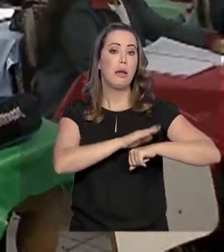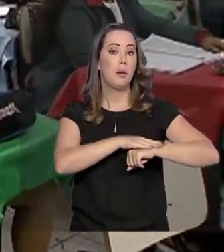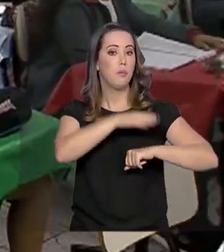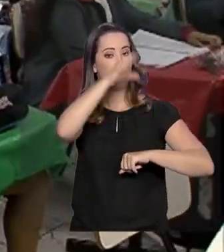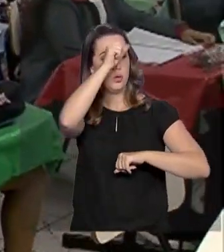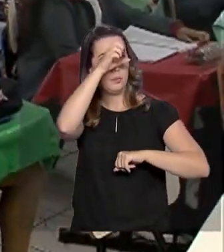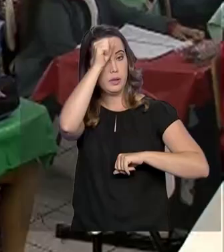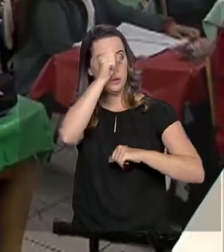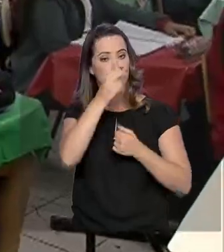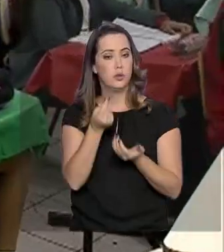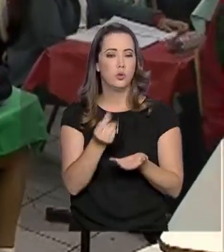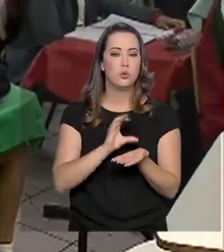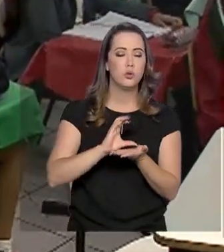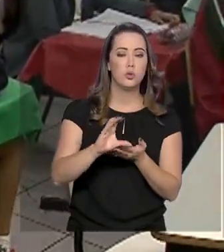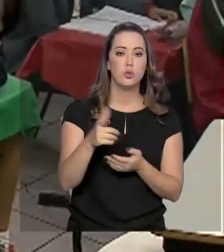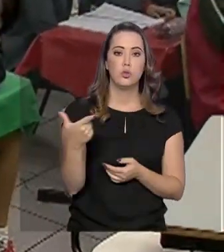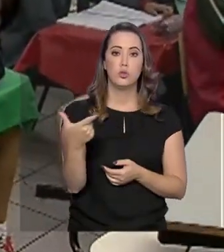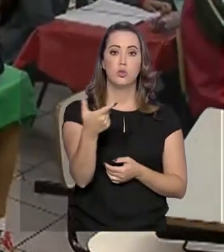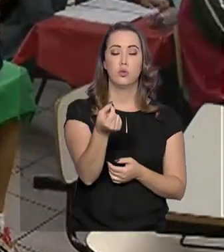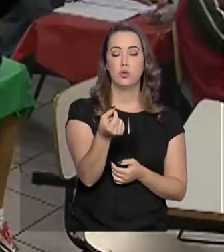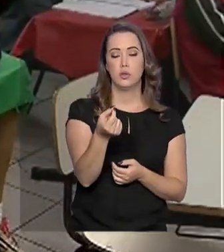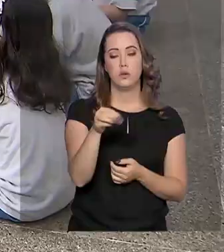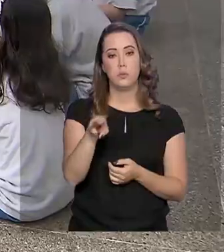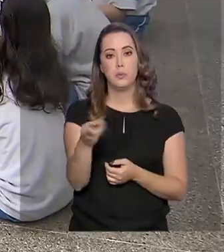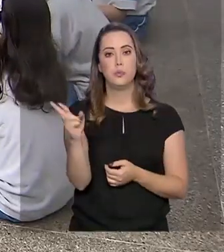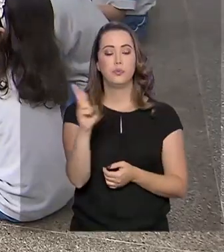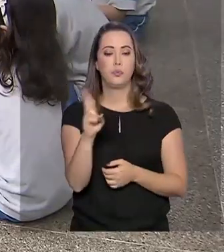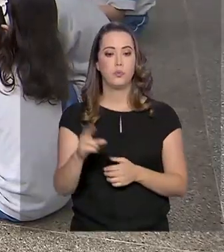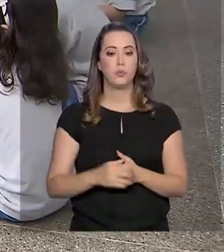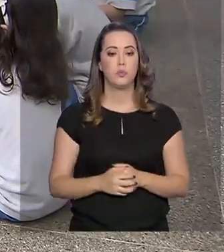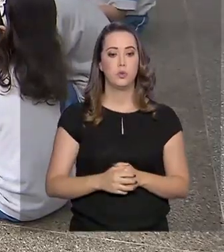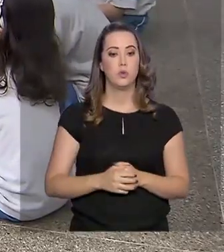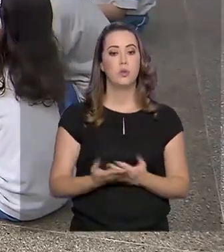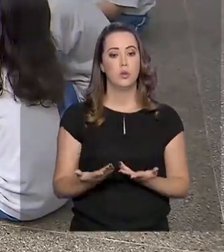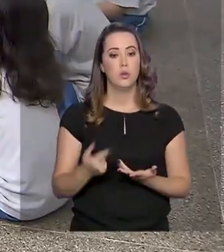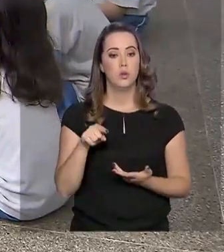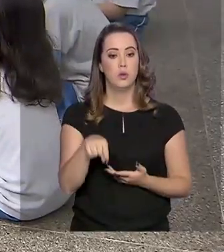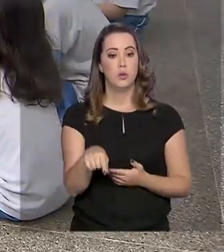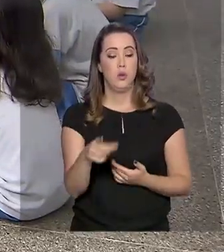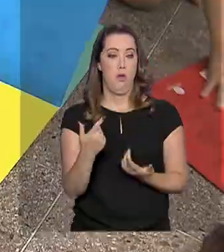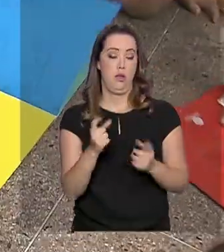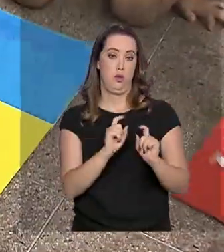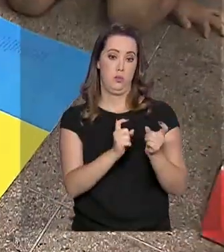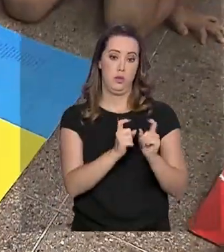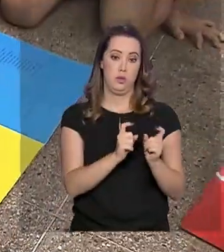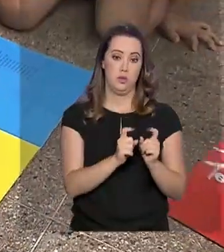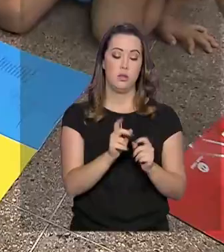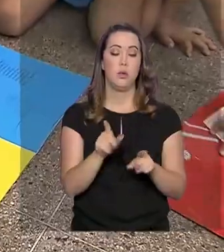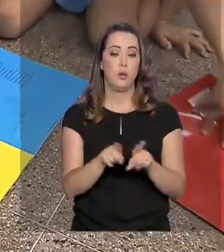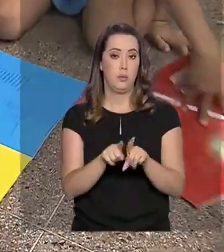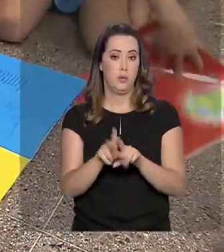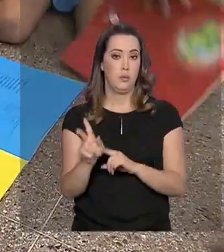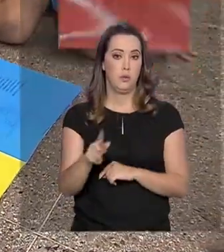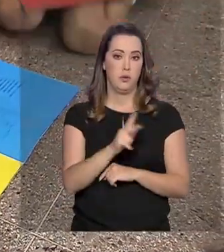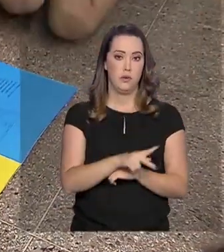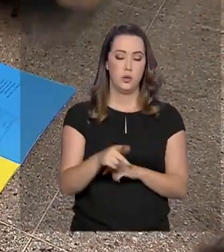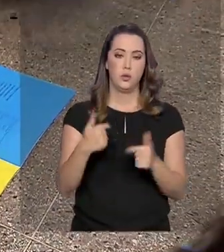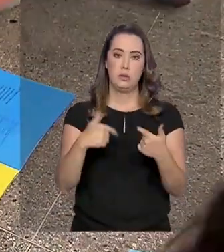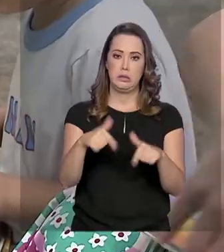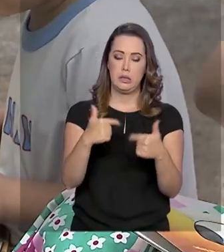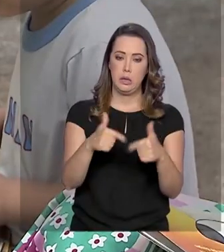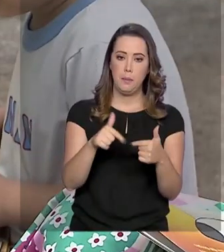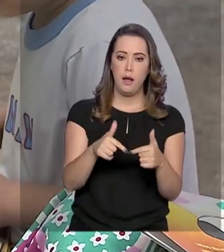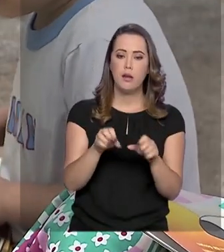investimento de 220 milhões de reais. A formação dos gestores e professores que trabalham na alfabetização